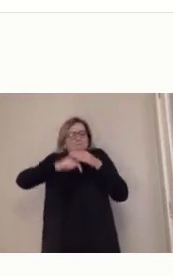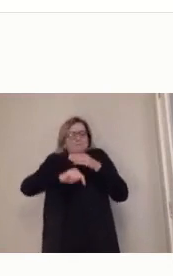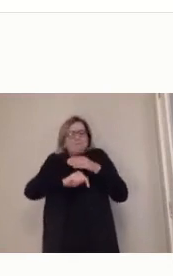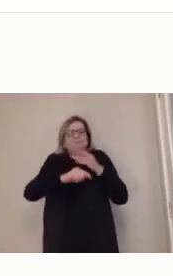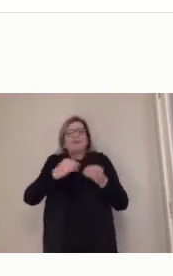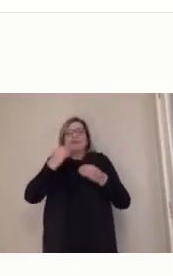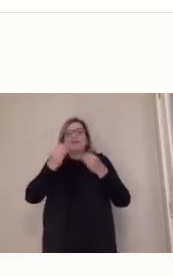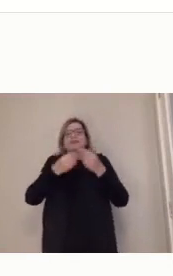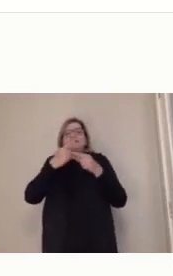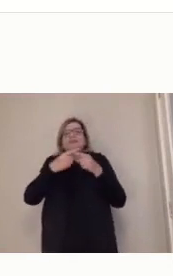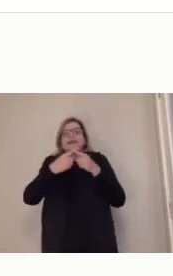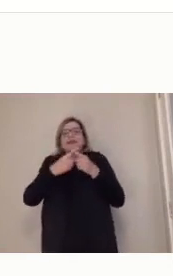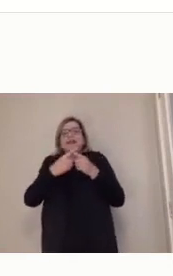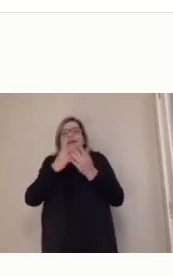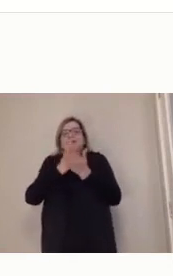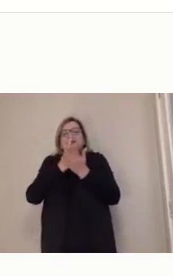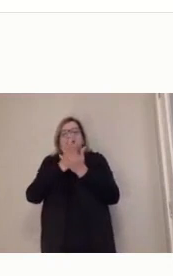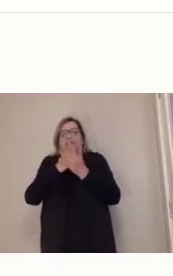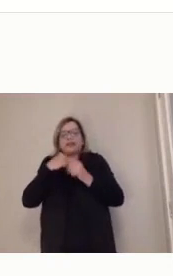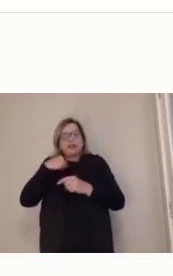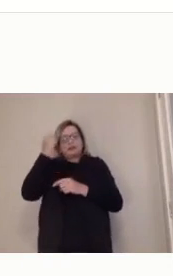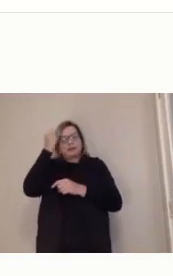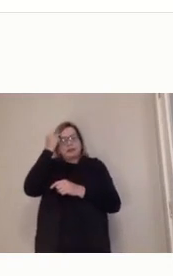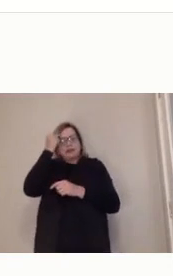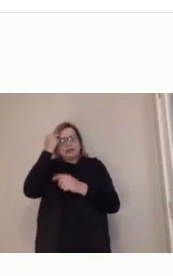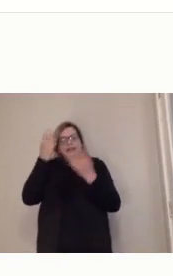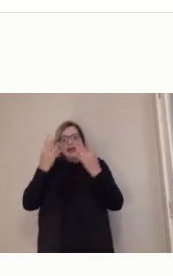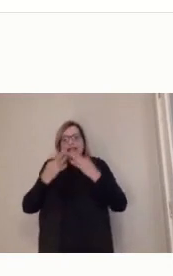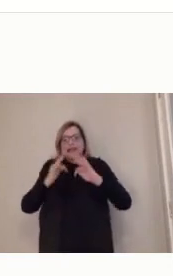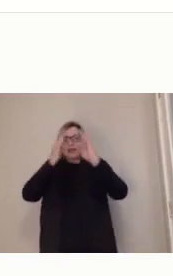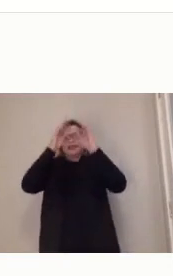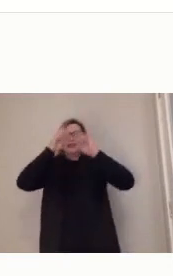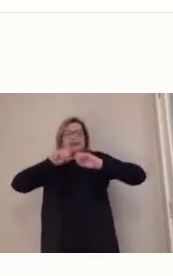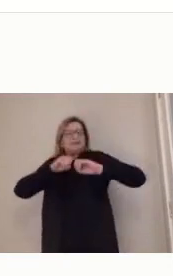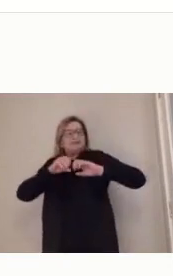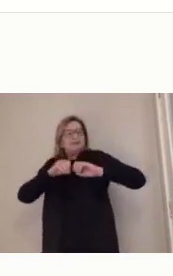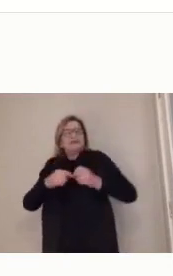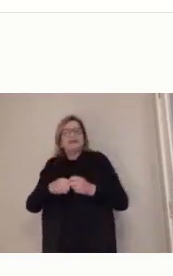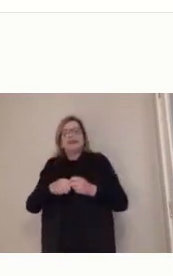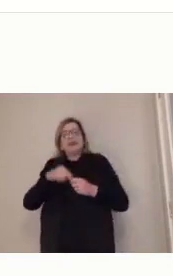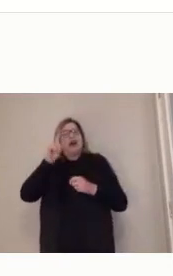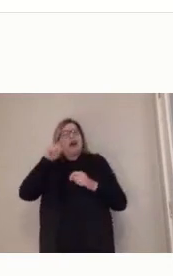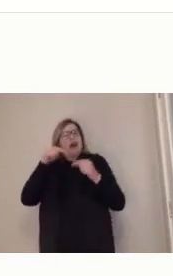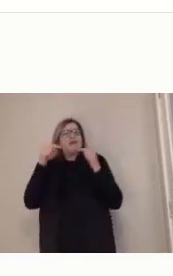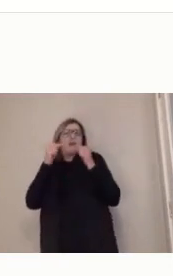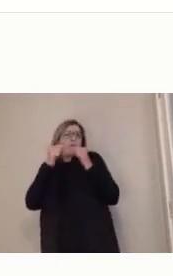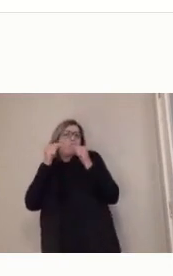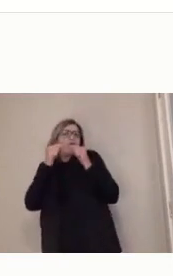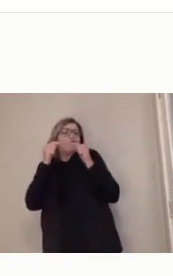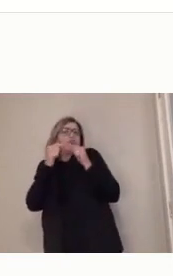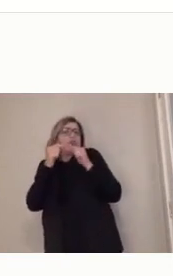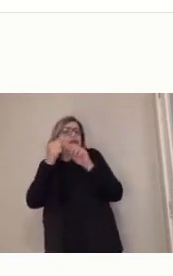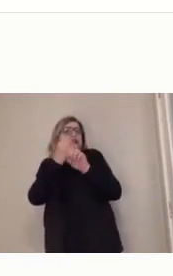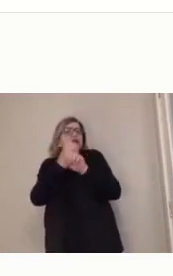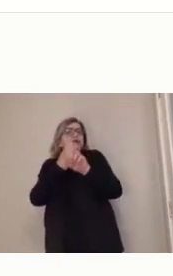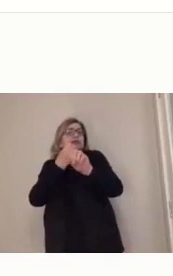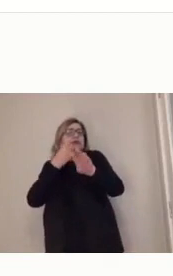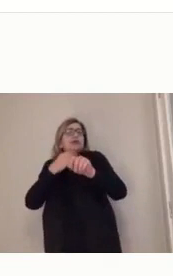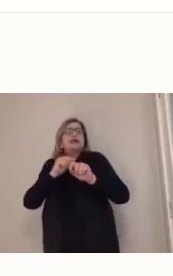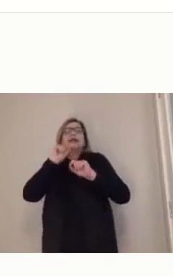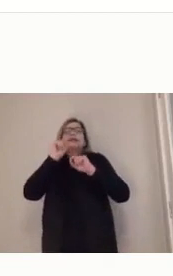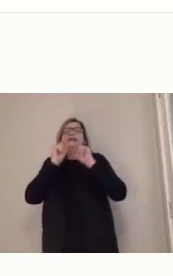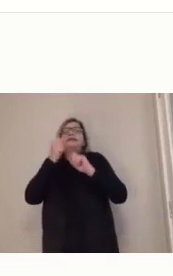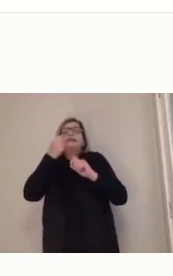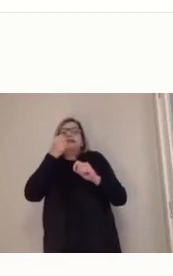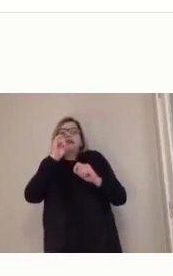tecnologias de educação, tem a ver também com educação à distância, se a gente fala em momentos disruptivos, em disrupção, como estamos vendo agora,